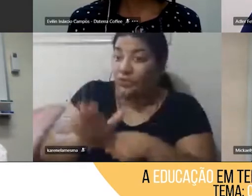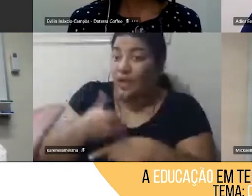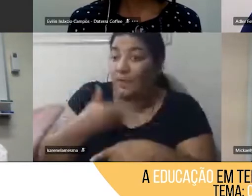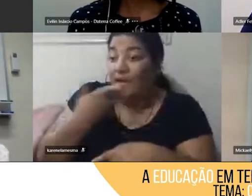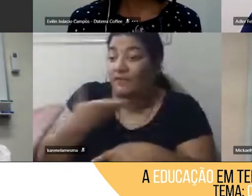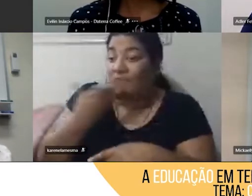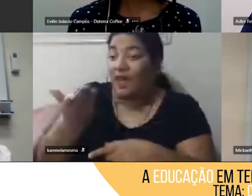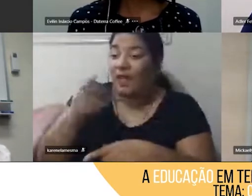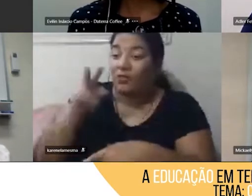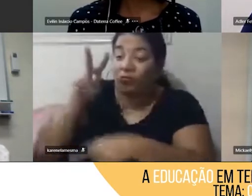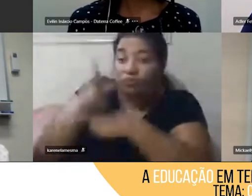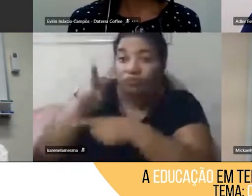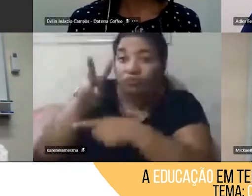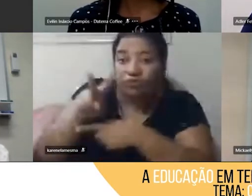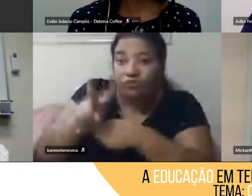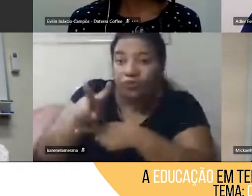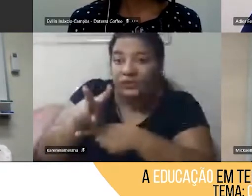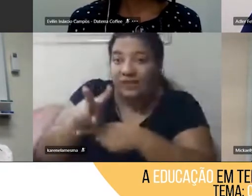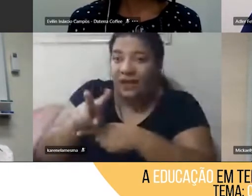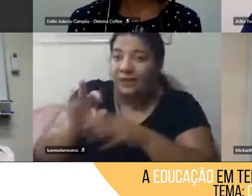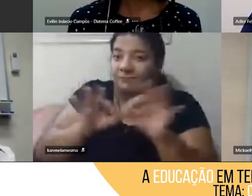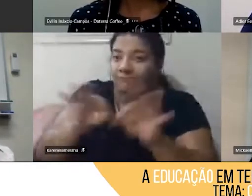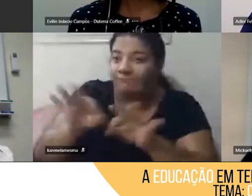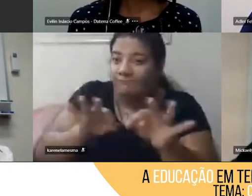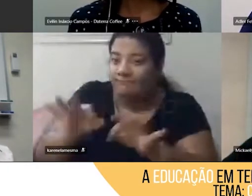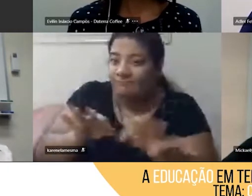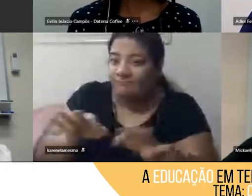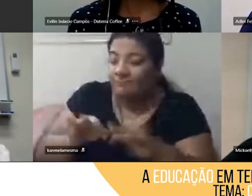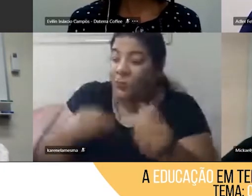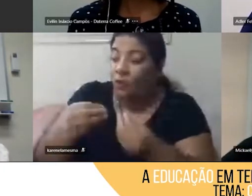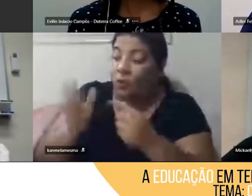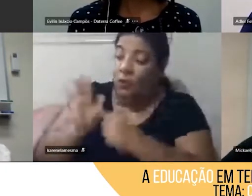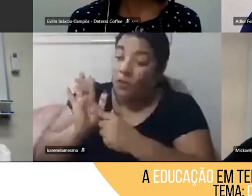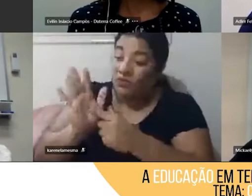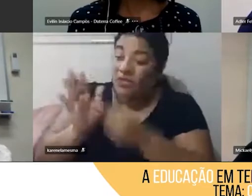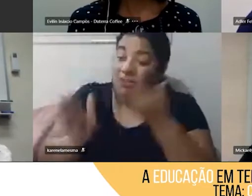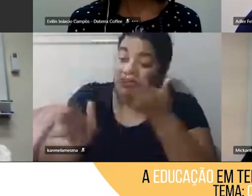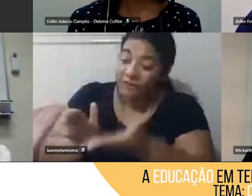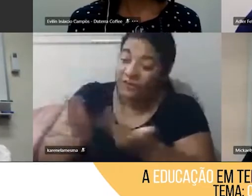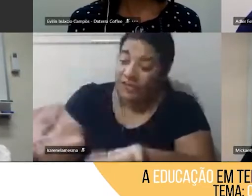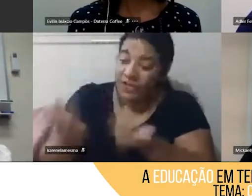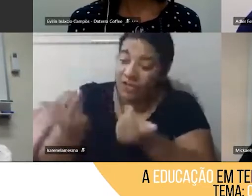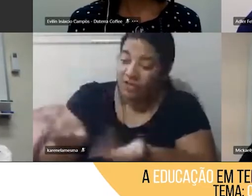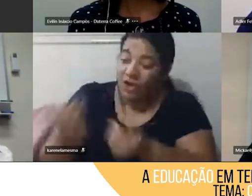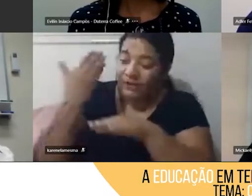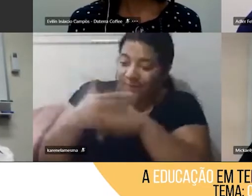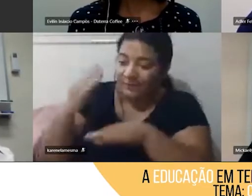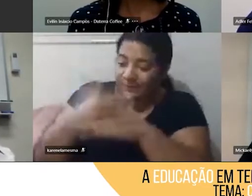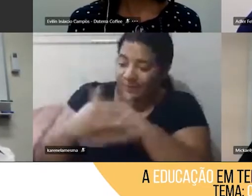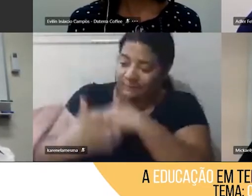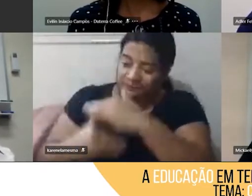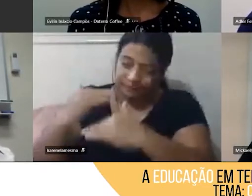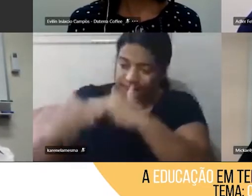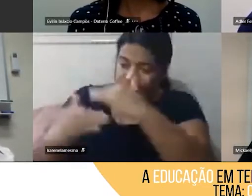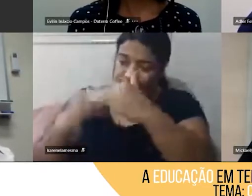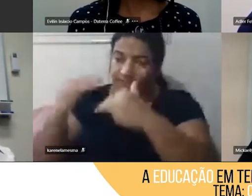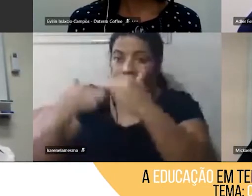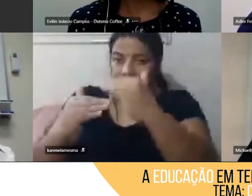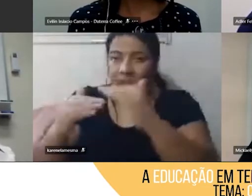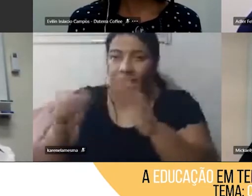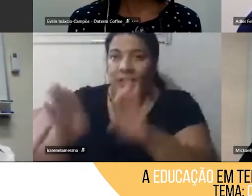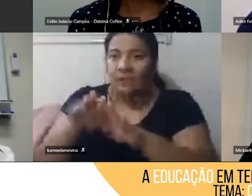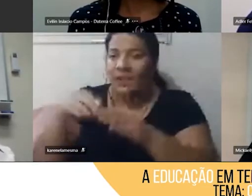ser alguém que arranja esses modos desses jovens, dessas crianças, se desenvolverem e desenvolver a autonomia.